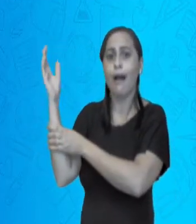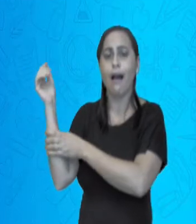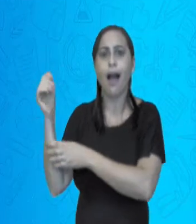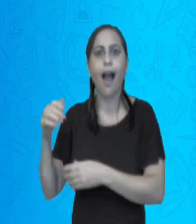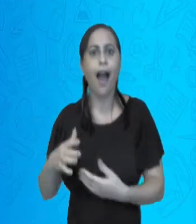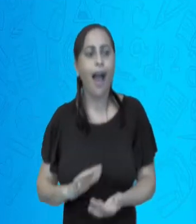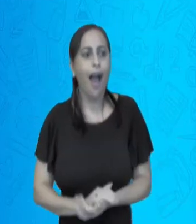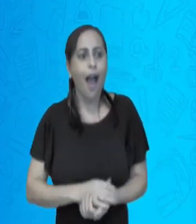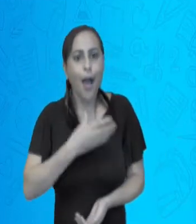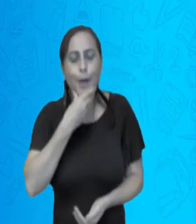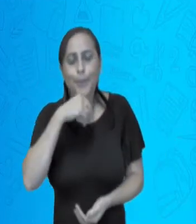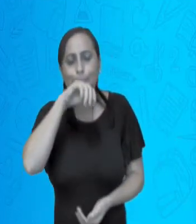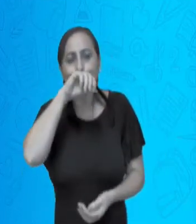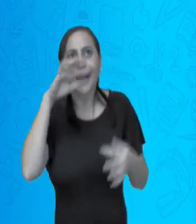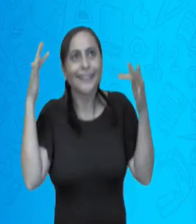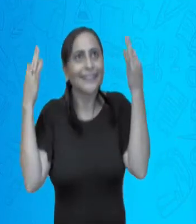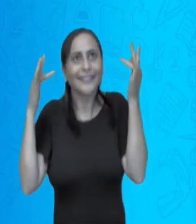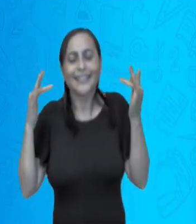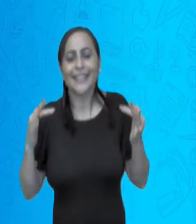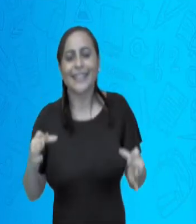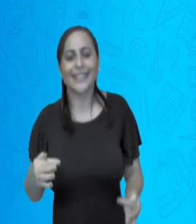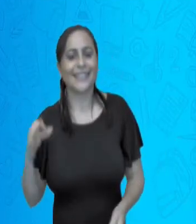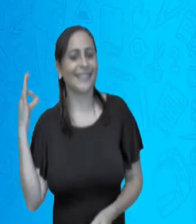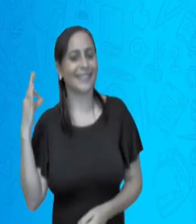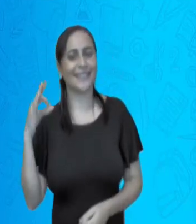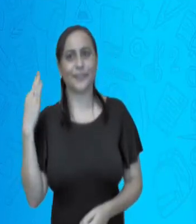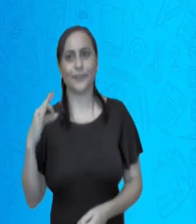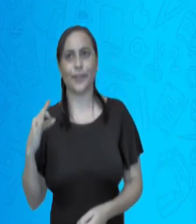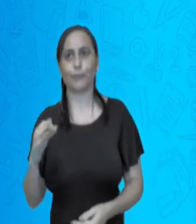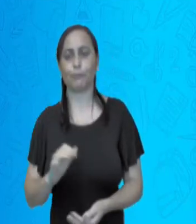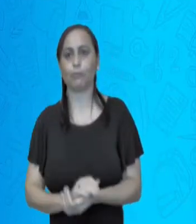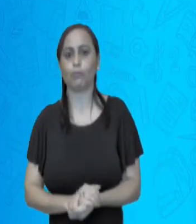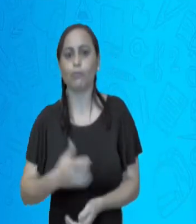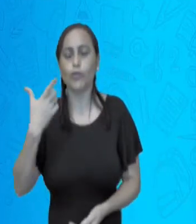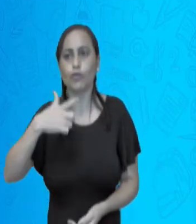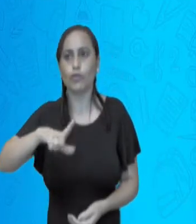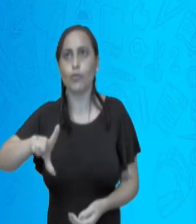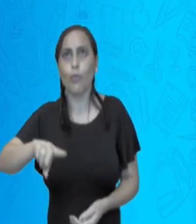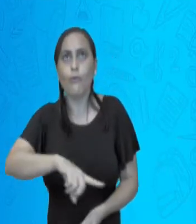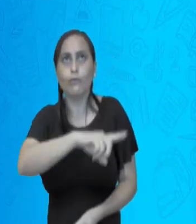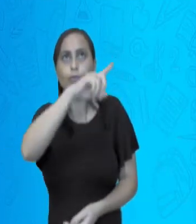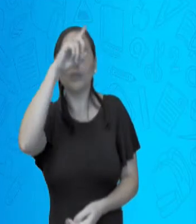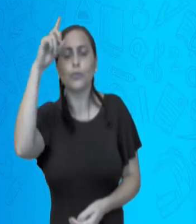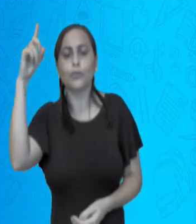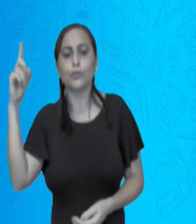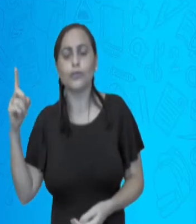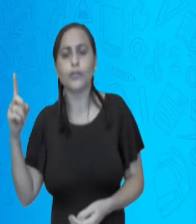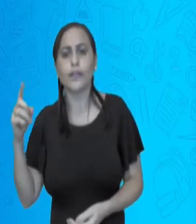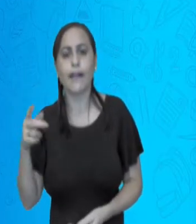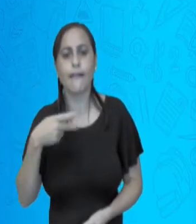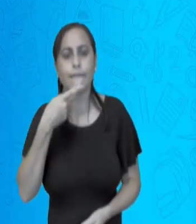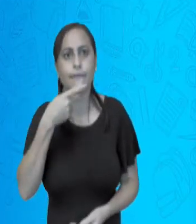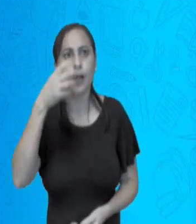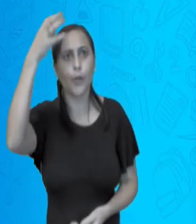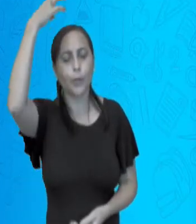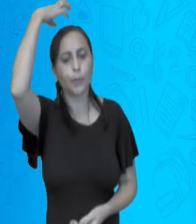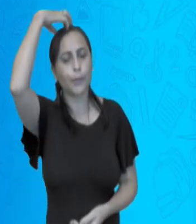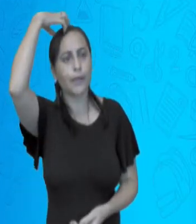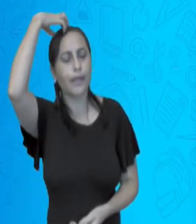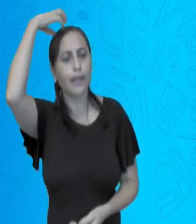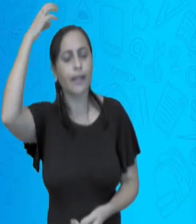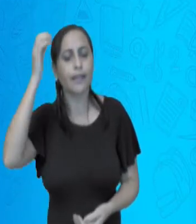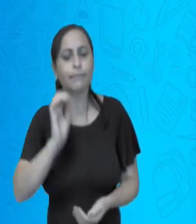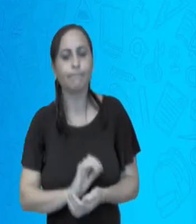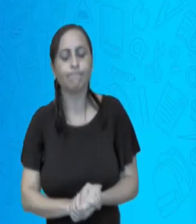ficou super feliz, falou, ótimo. Novamente o rei chegou no outro dia, ele deu na ponta da língua a adivinha do